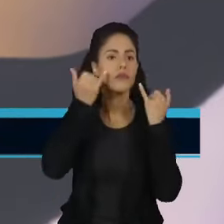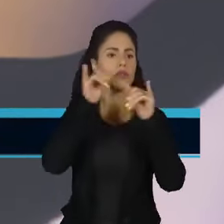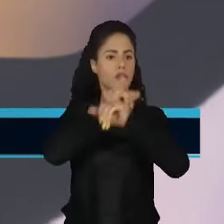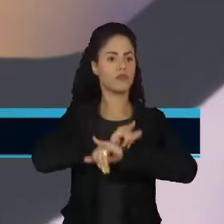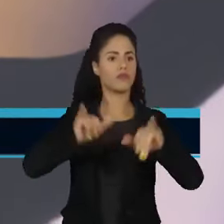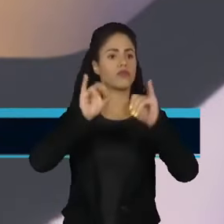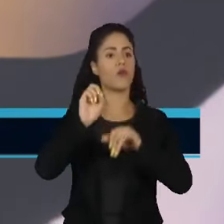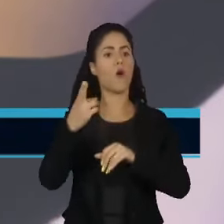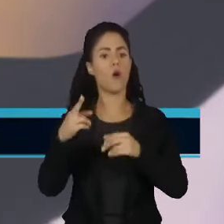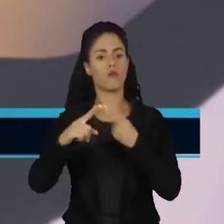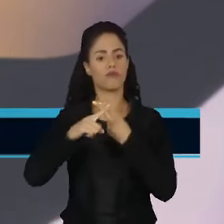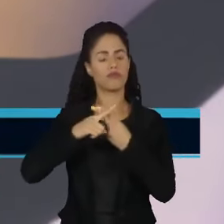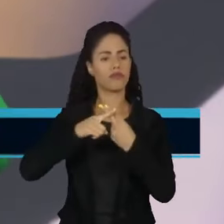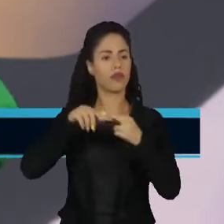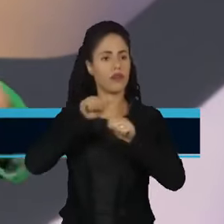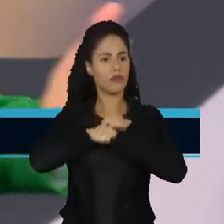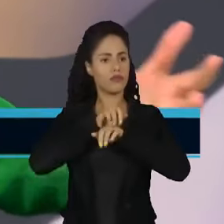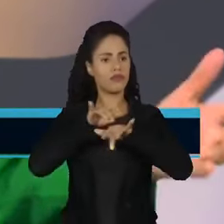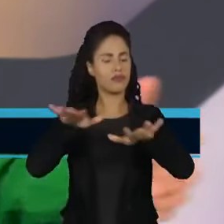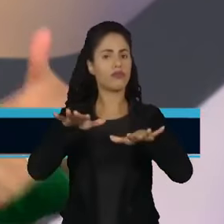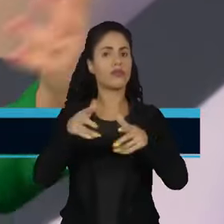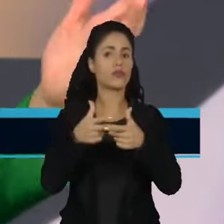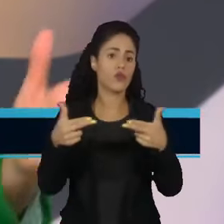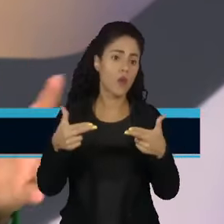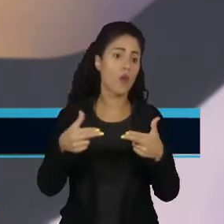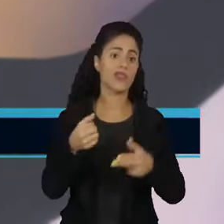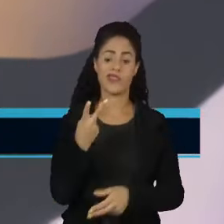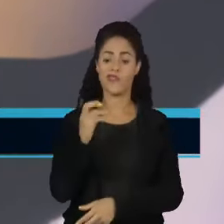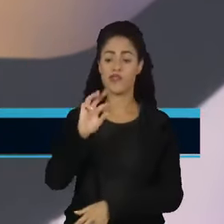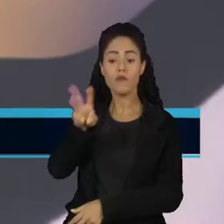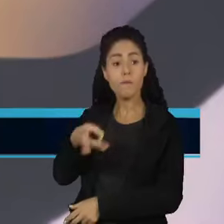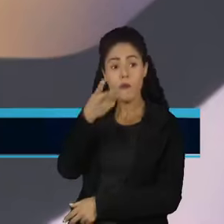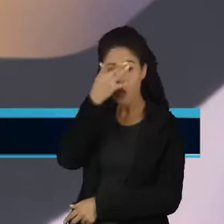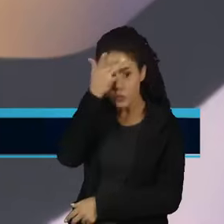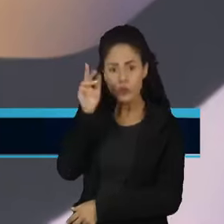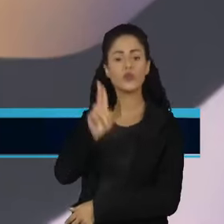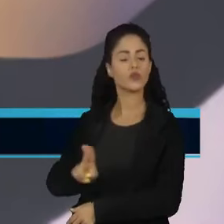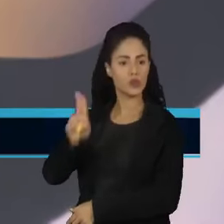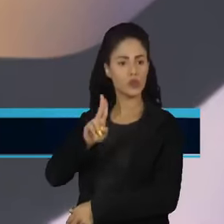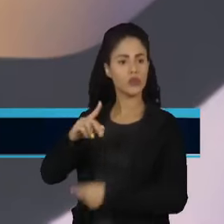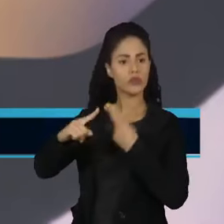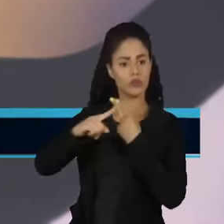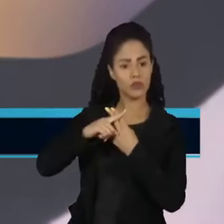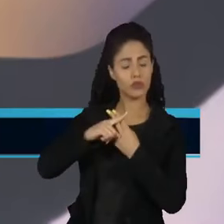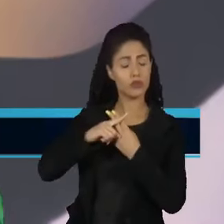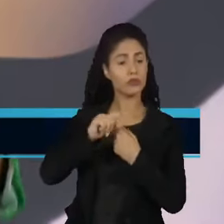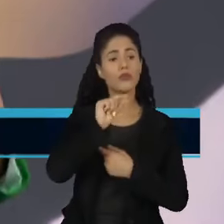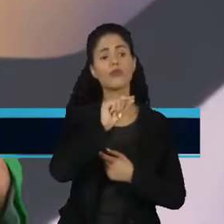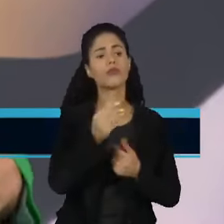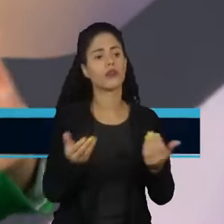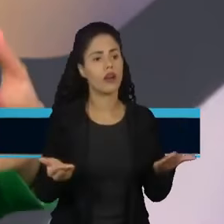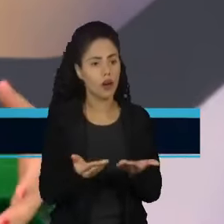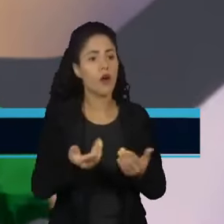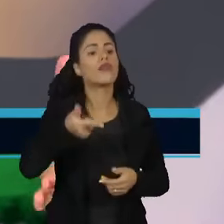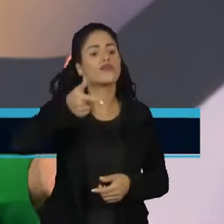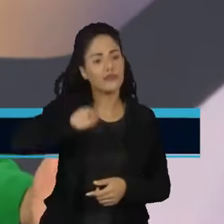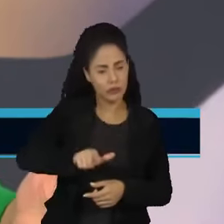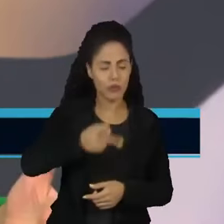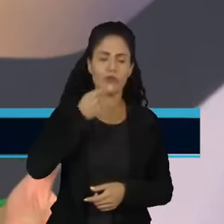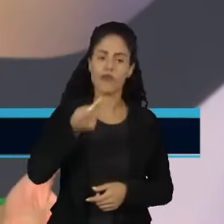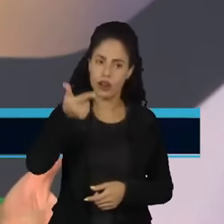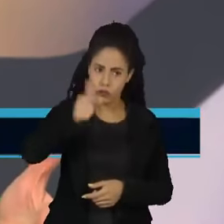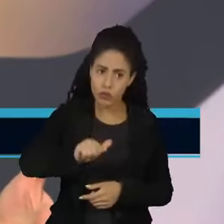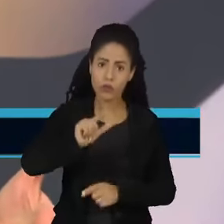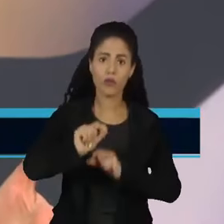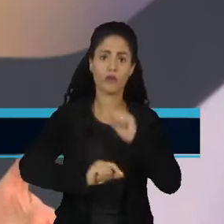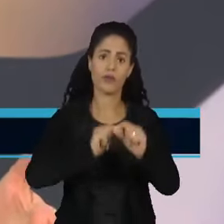possa atuar no país, que você atenda aos 20 milhões de usuários da rede no país, a gente está literalmente, de novo, vou voltar a